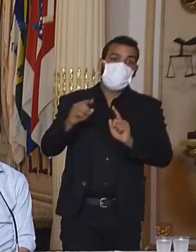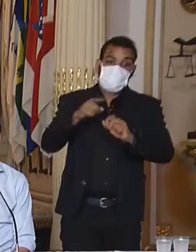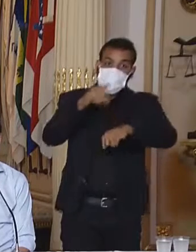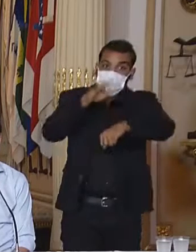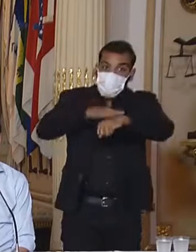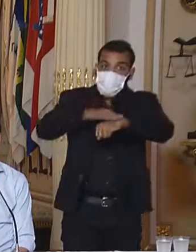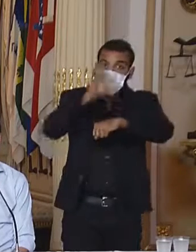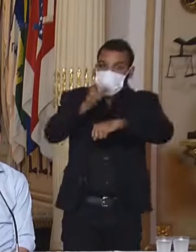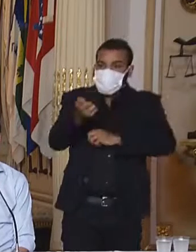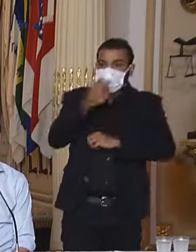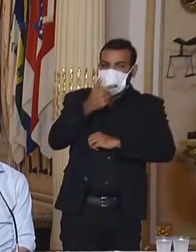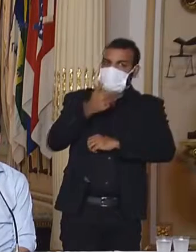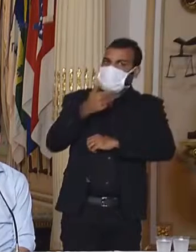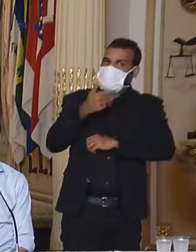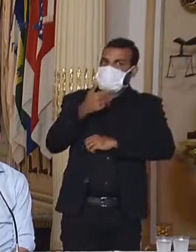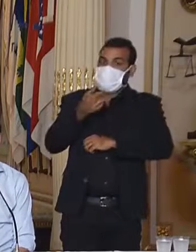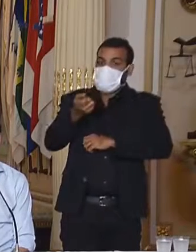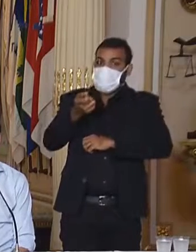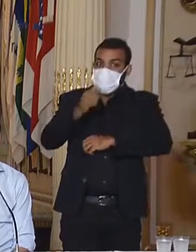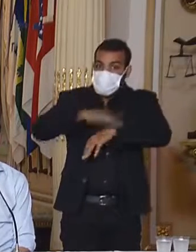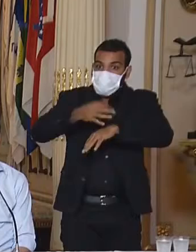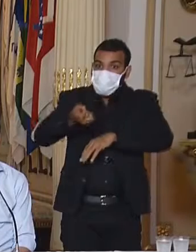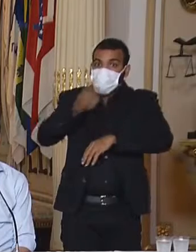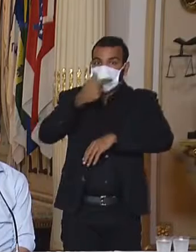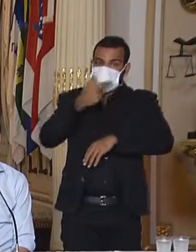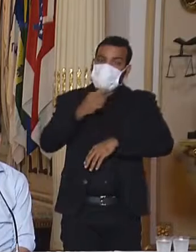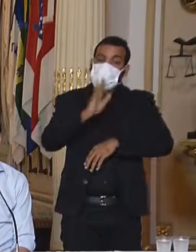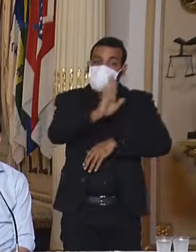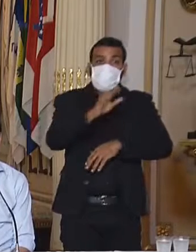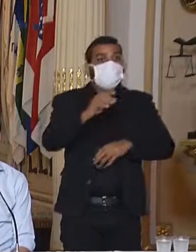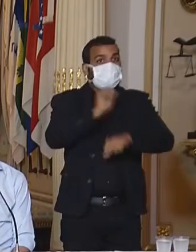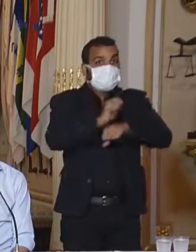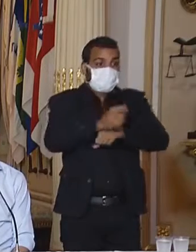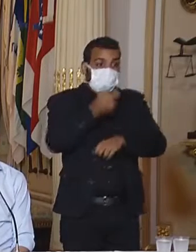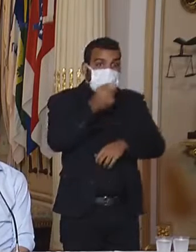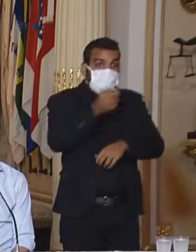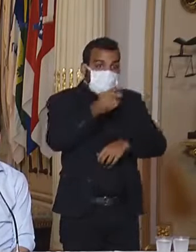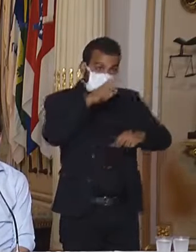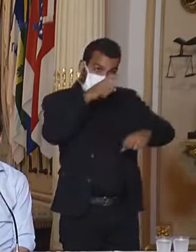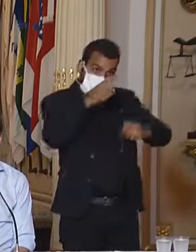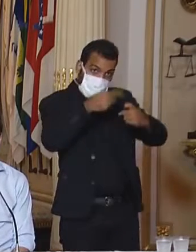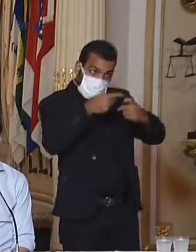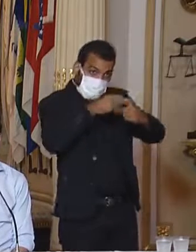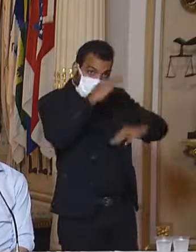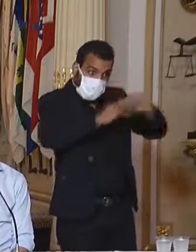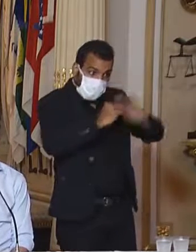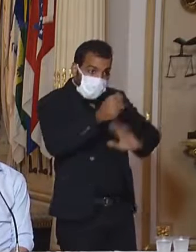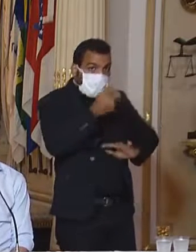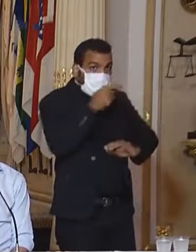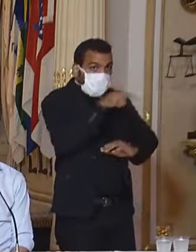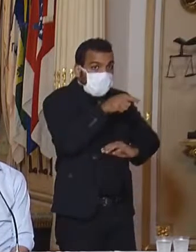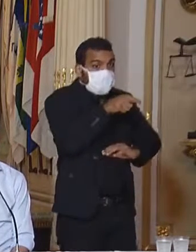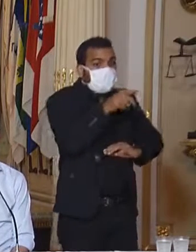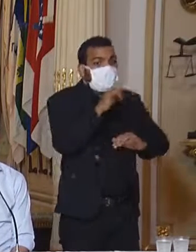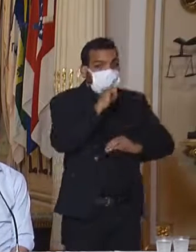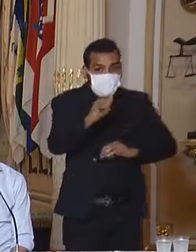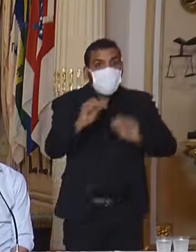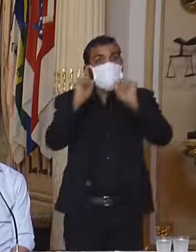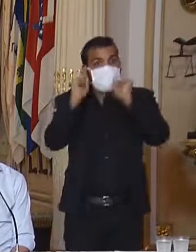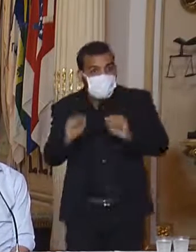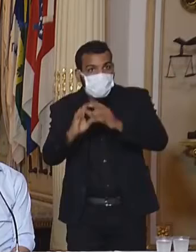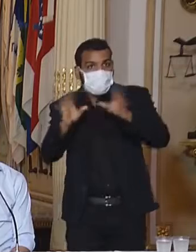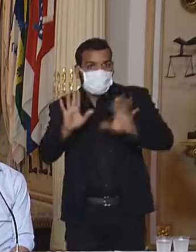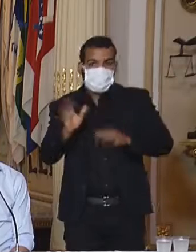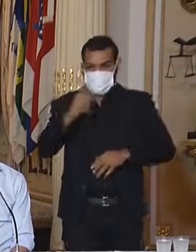e o médico é quem deve fazer a prescrição, como em todos os casos, é assim que deve